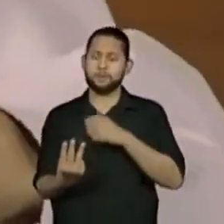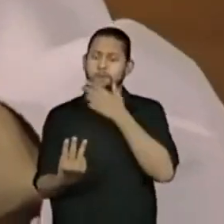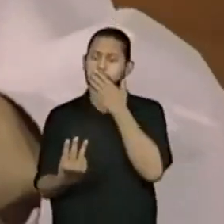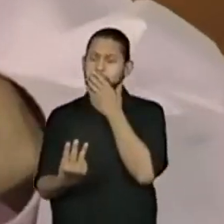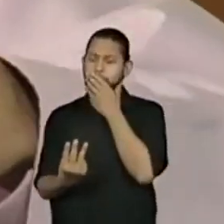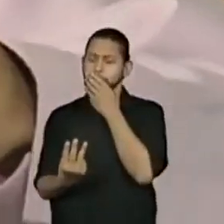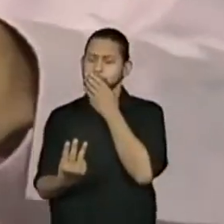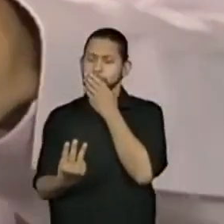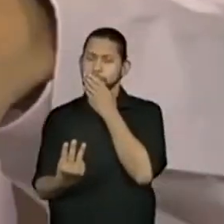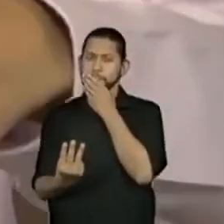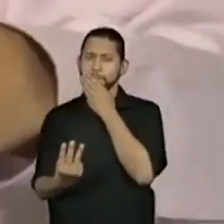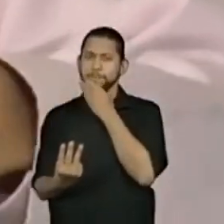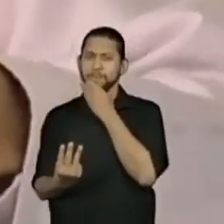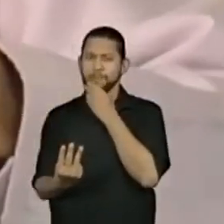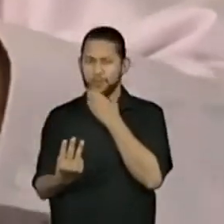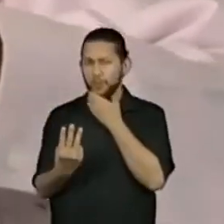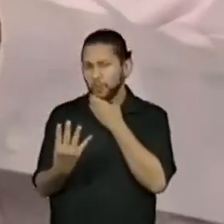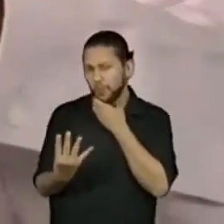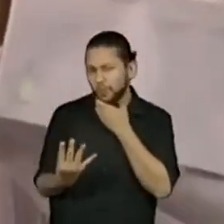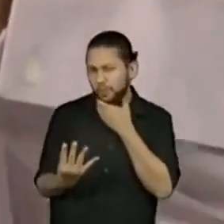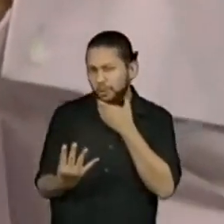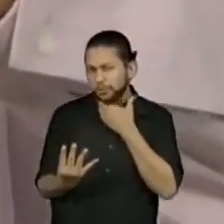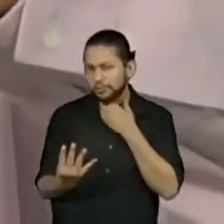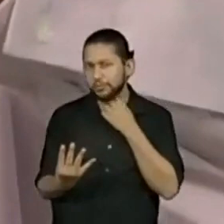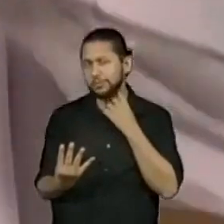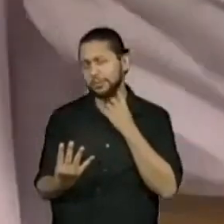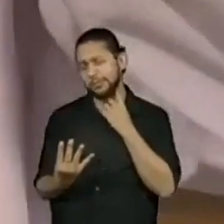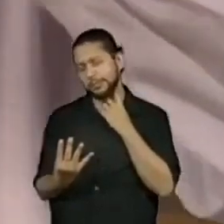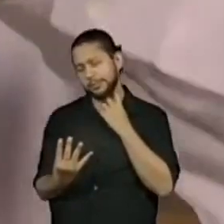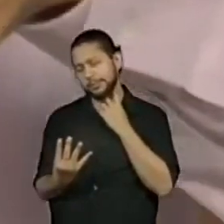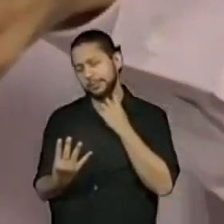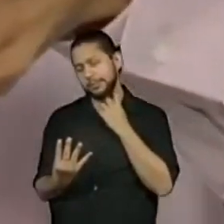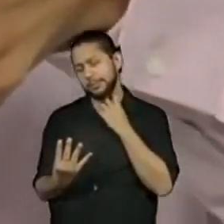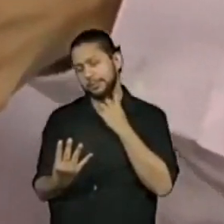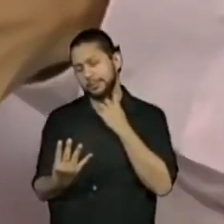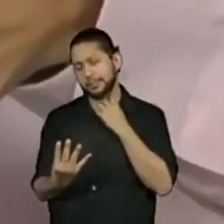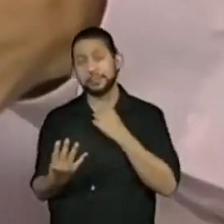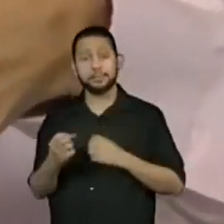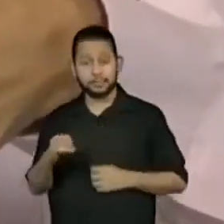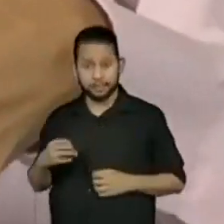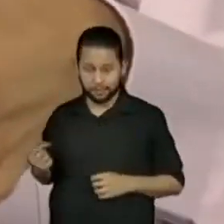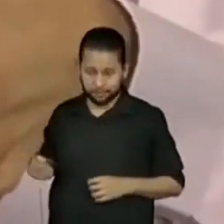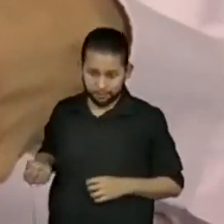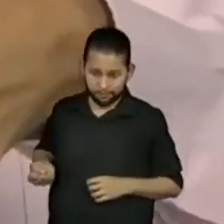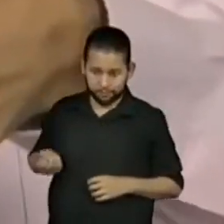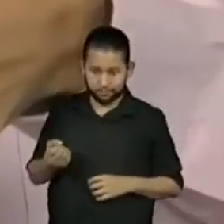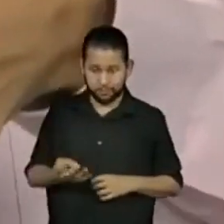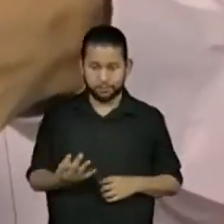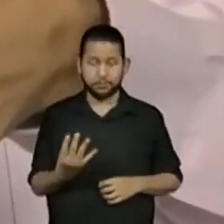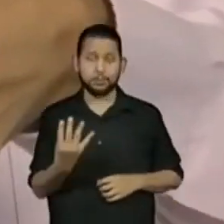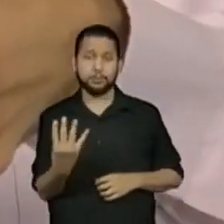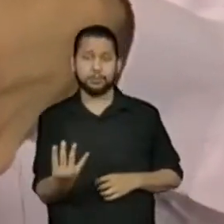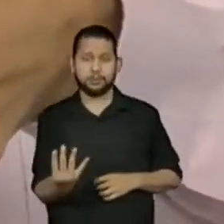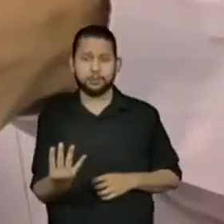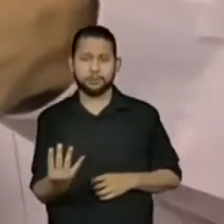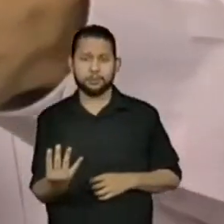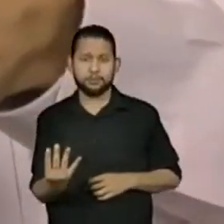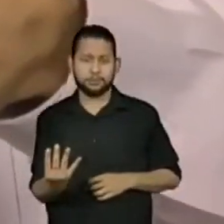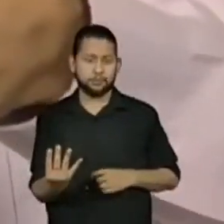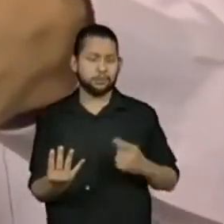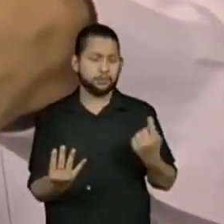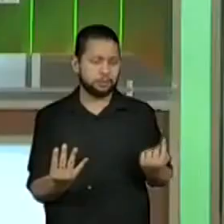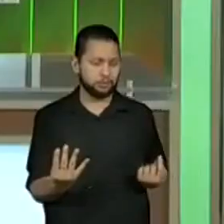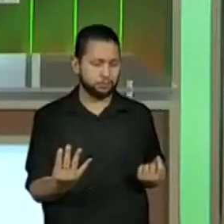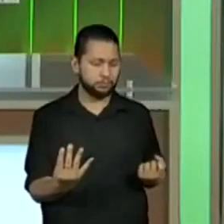Agora, podemos pensar com o número 4, se o primeiro dado cair com a face 4 voltada para cima. O